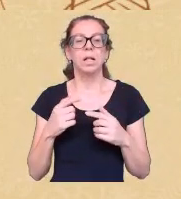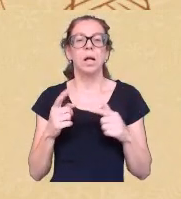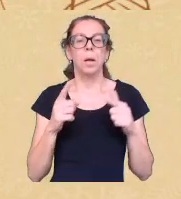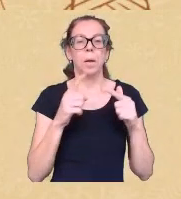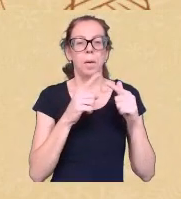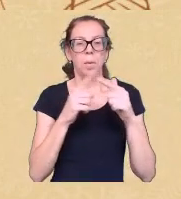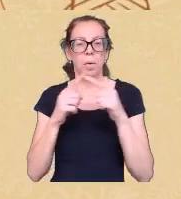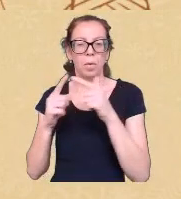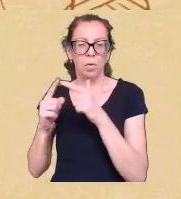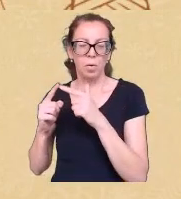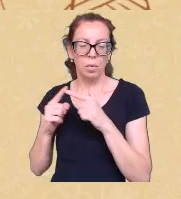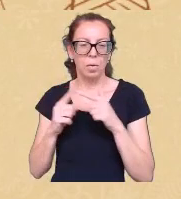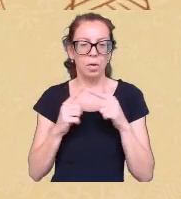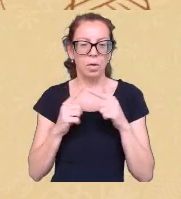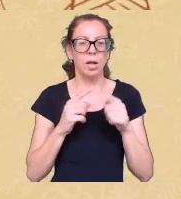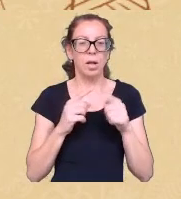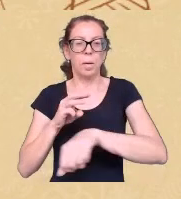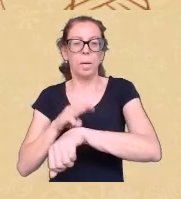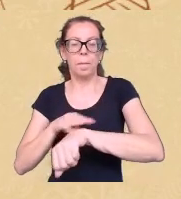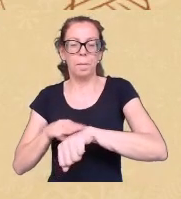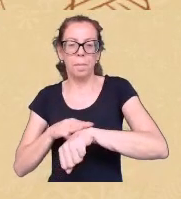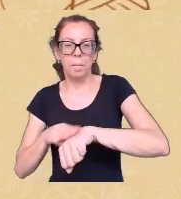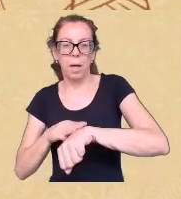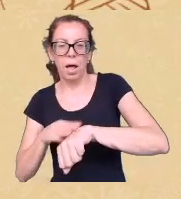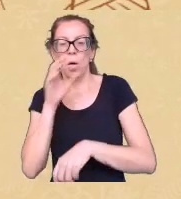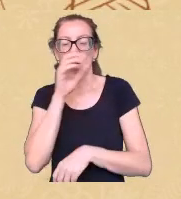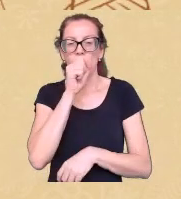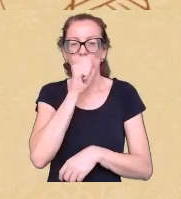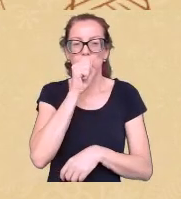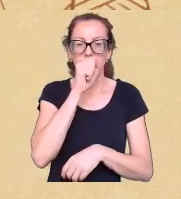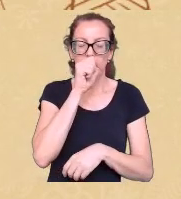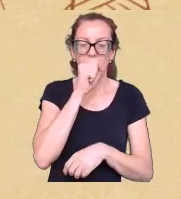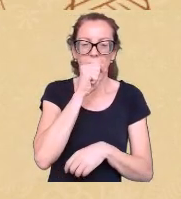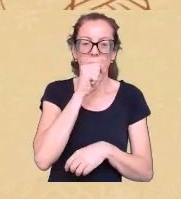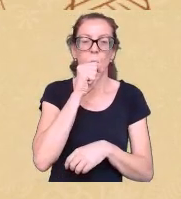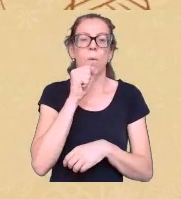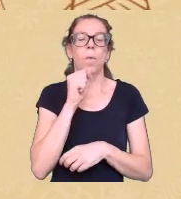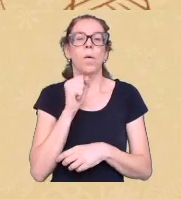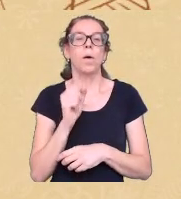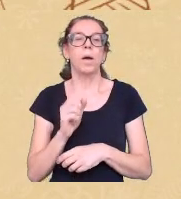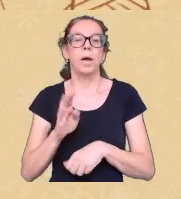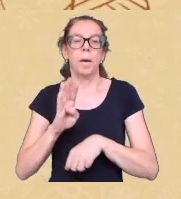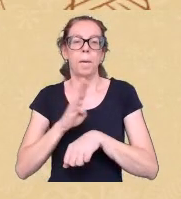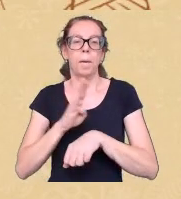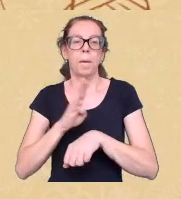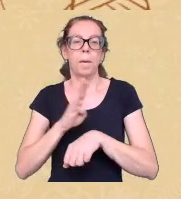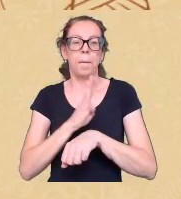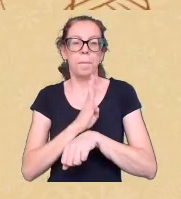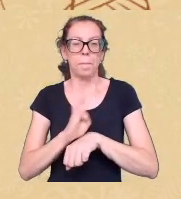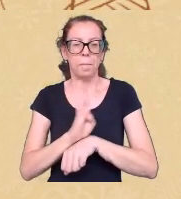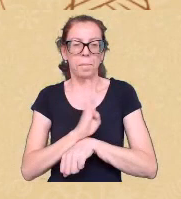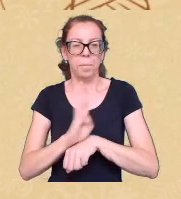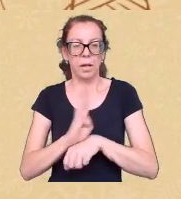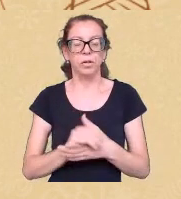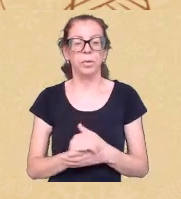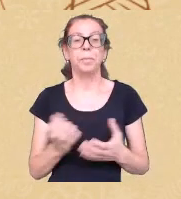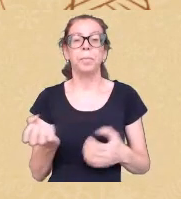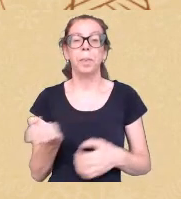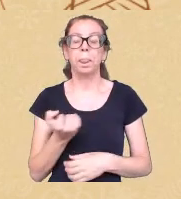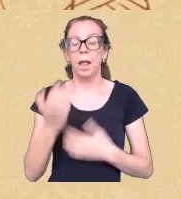motivos laranjas num fundo bege quero agradecer esse